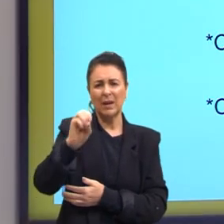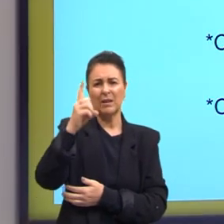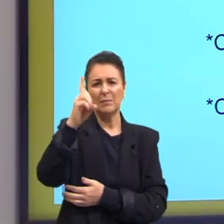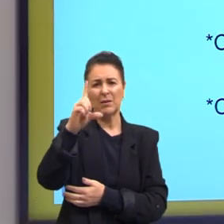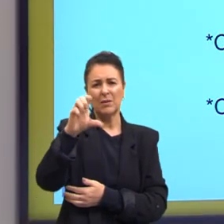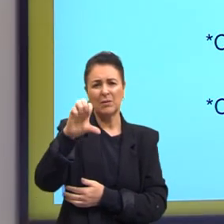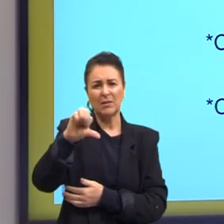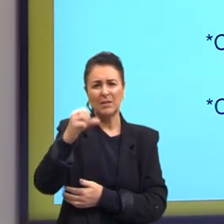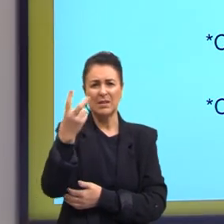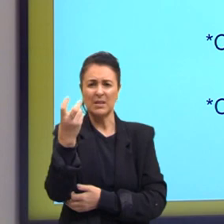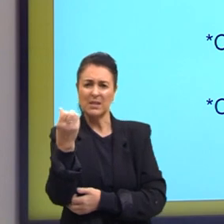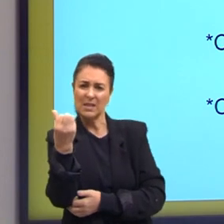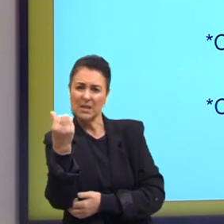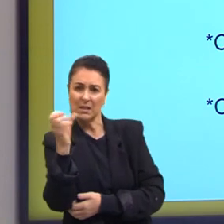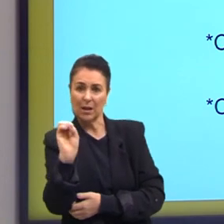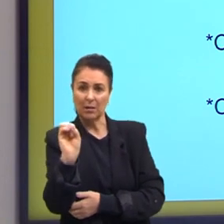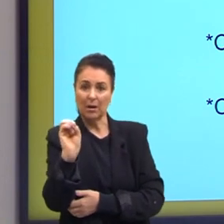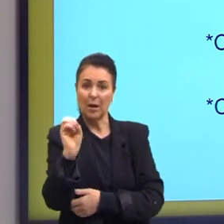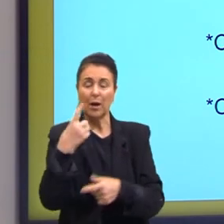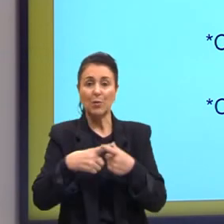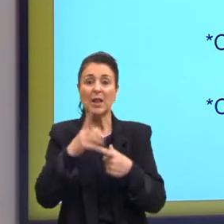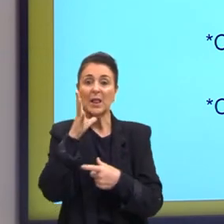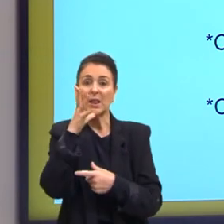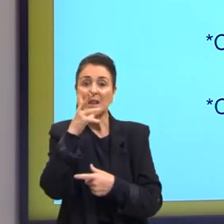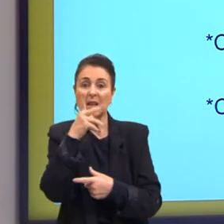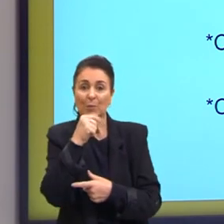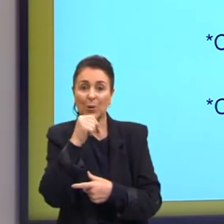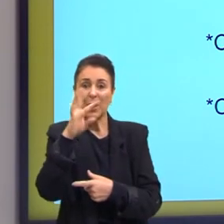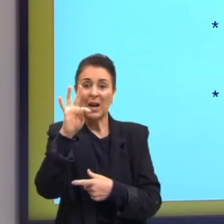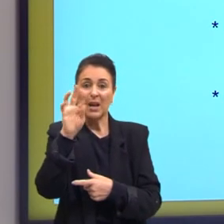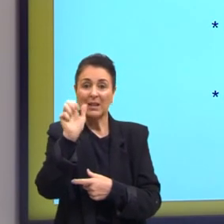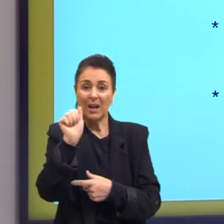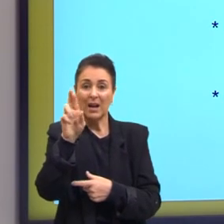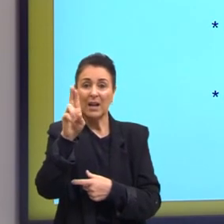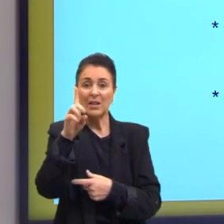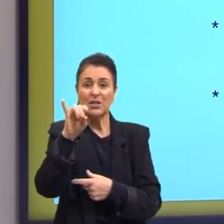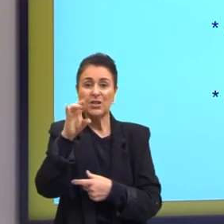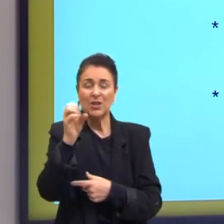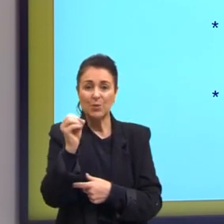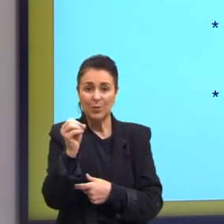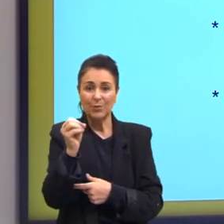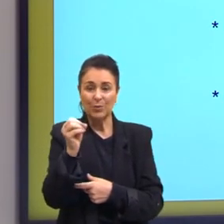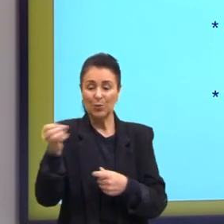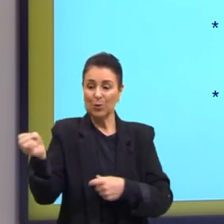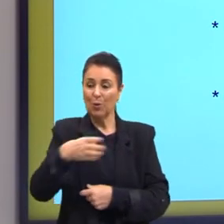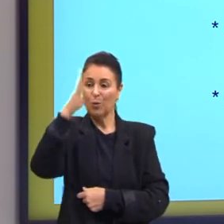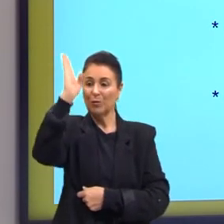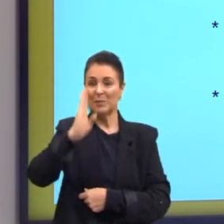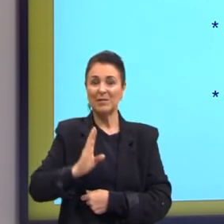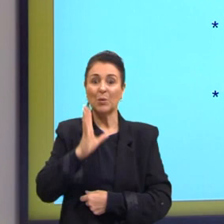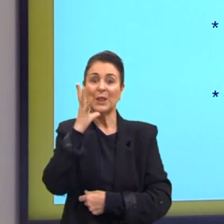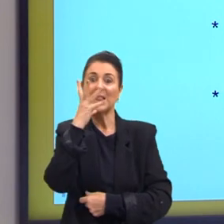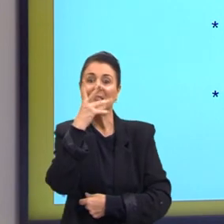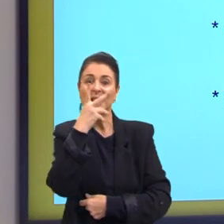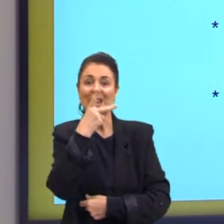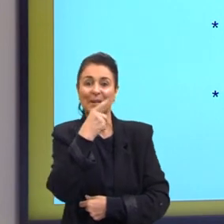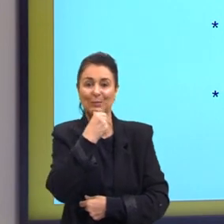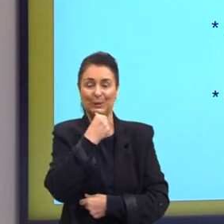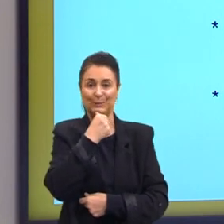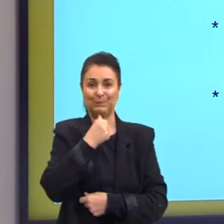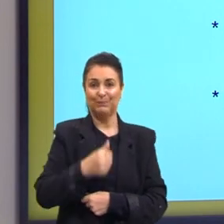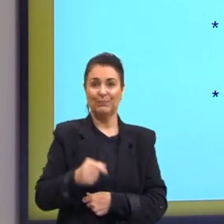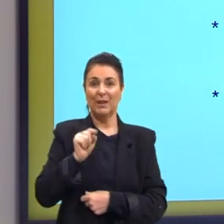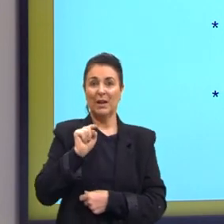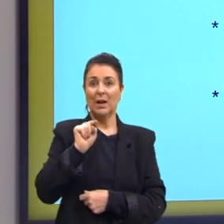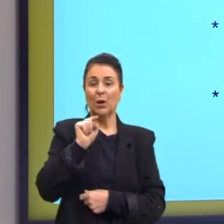o Brasil é um capitalismo tardio. A nossa modernização é uma modernização tardia. Esse camarada aqui